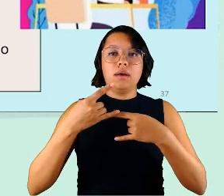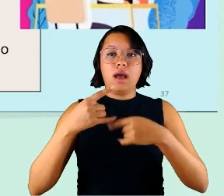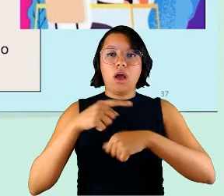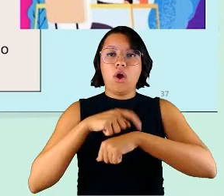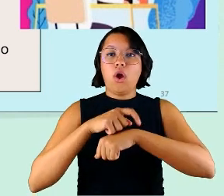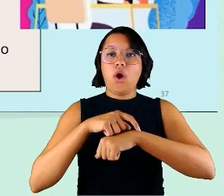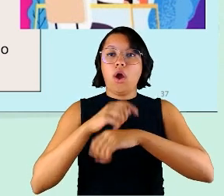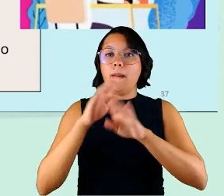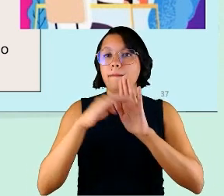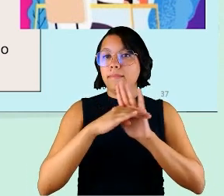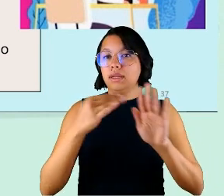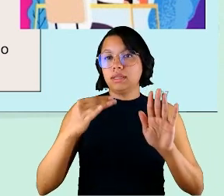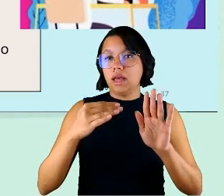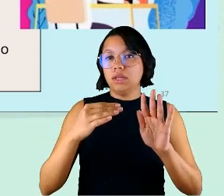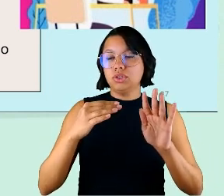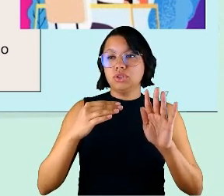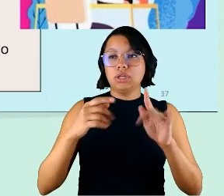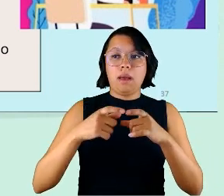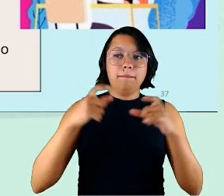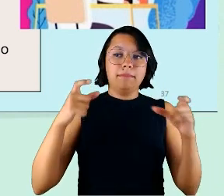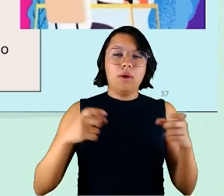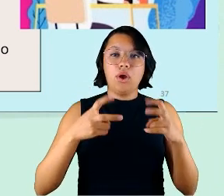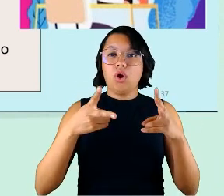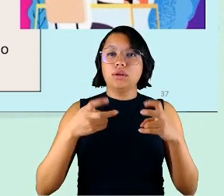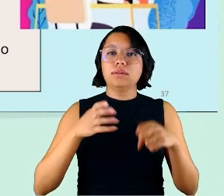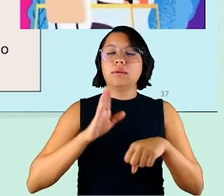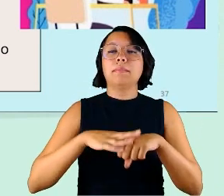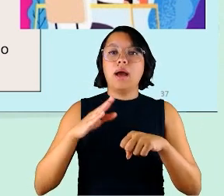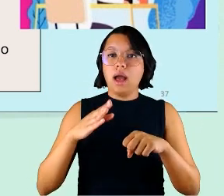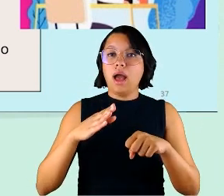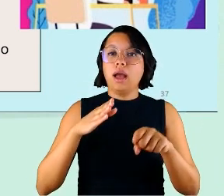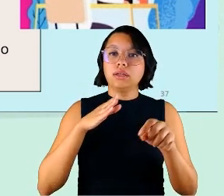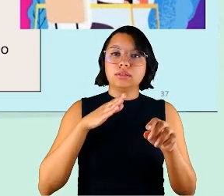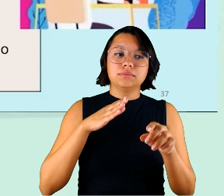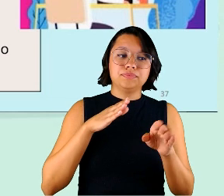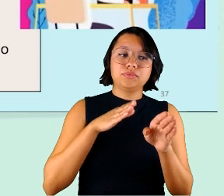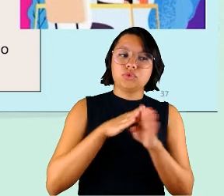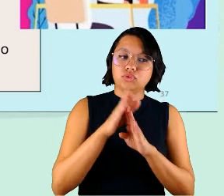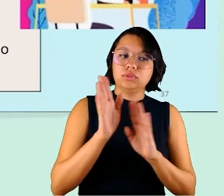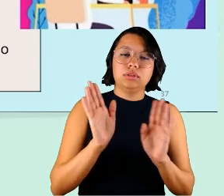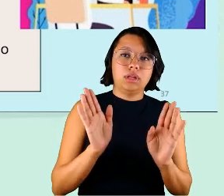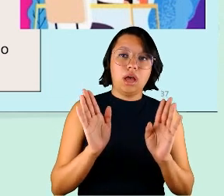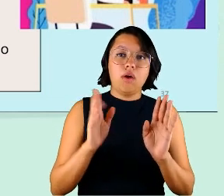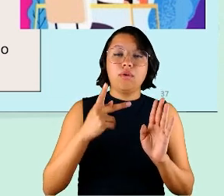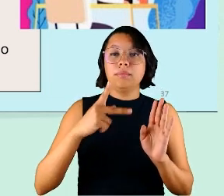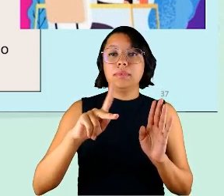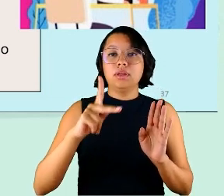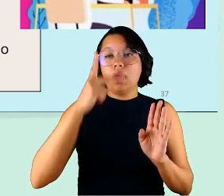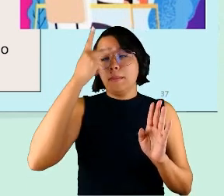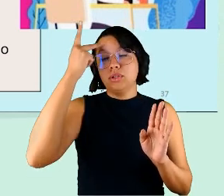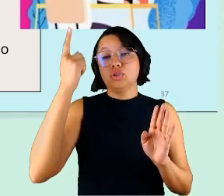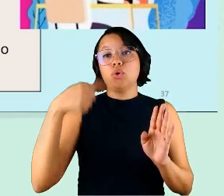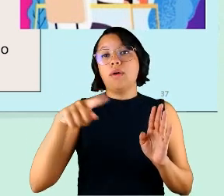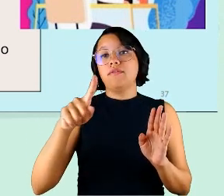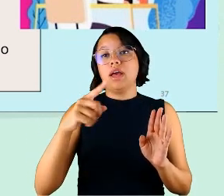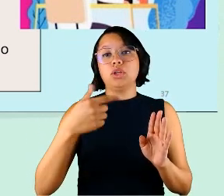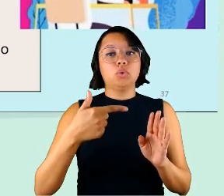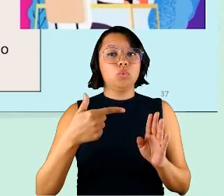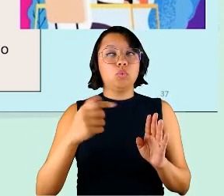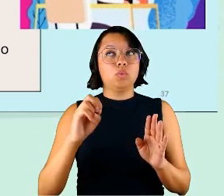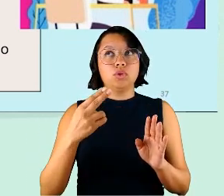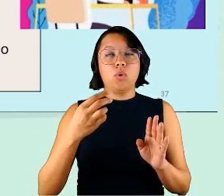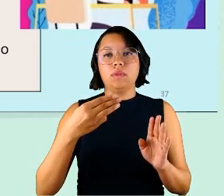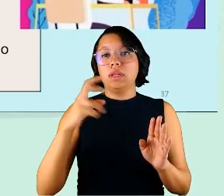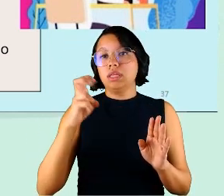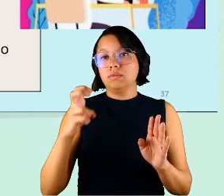que comumente é considerado o mais indicado em que as pessoas vão duas a três vezes por semana no trabalho mas